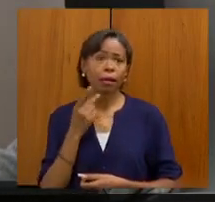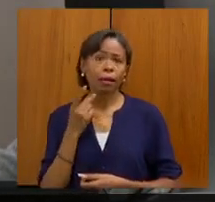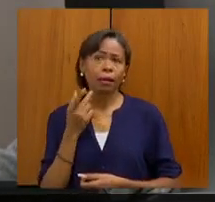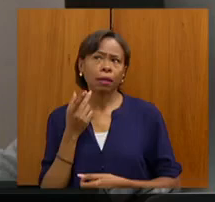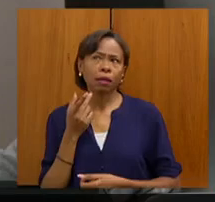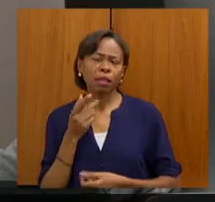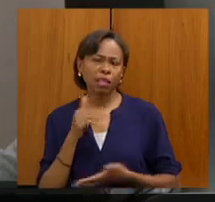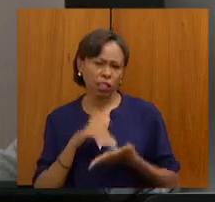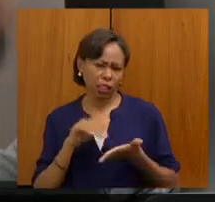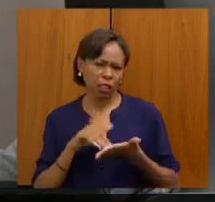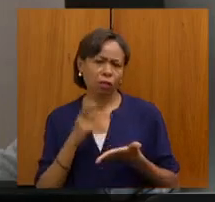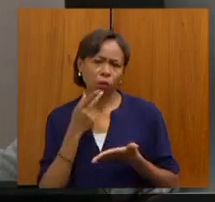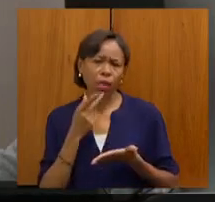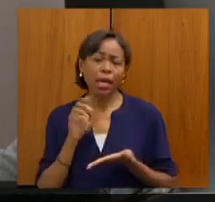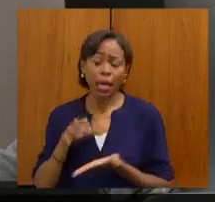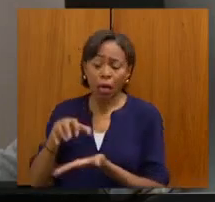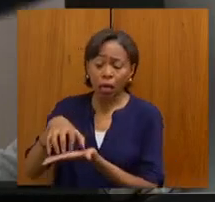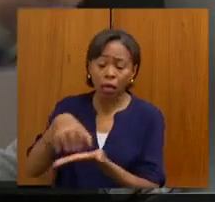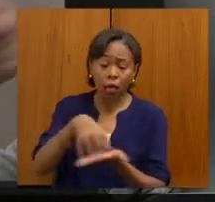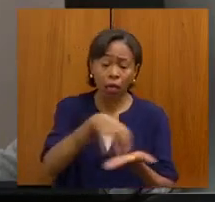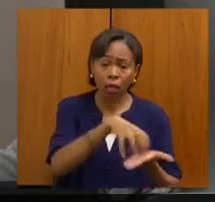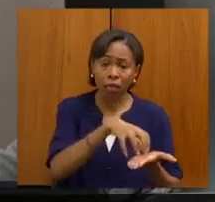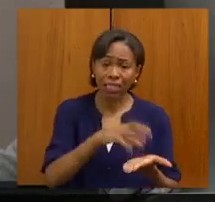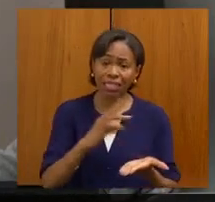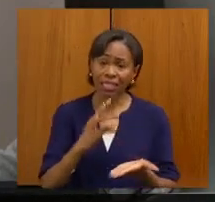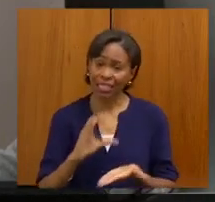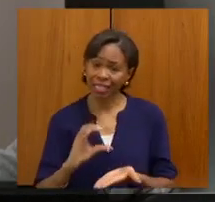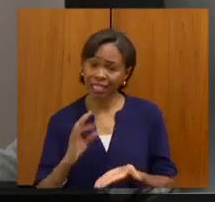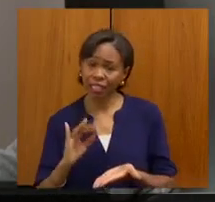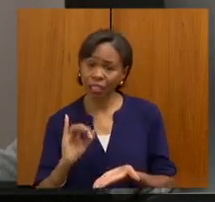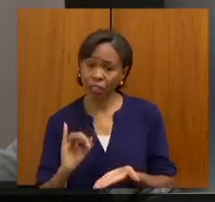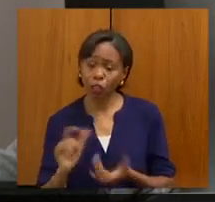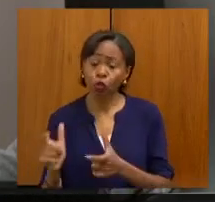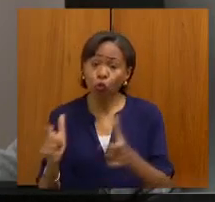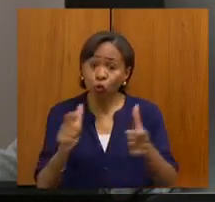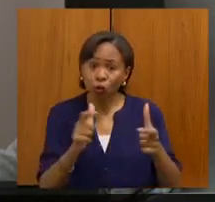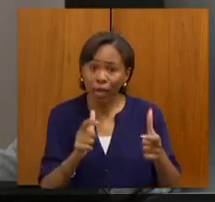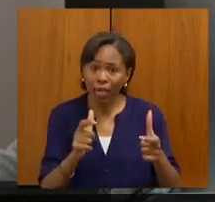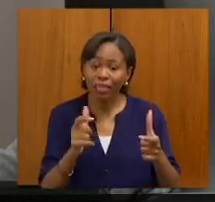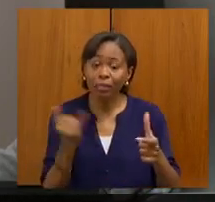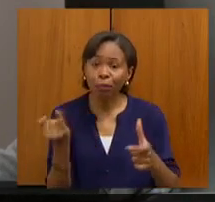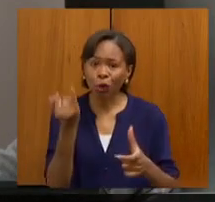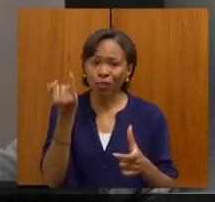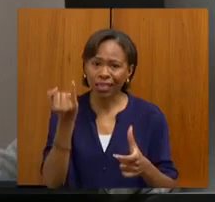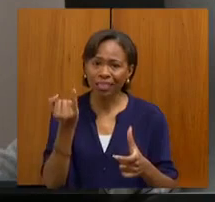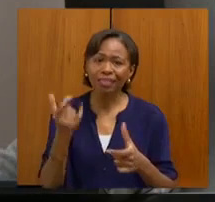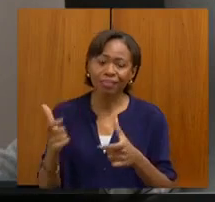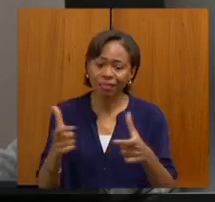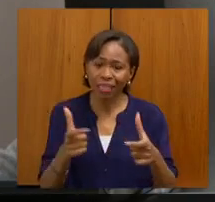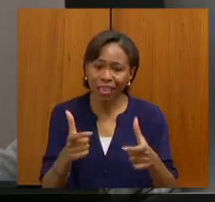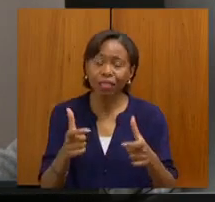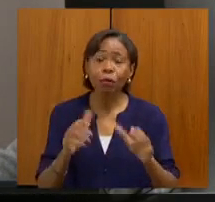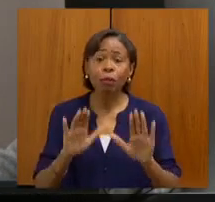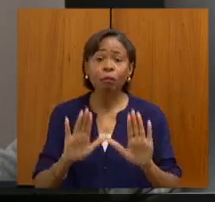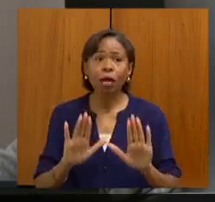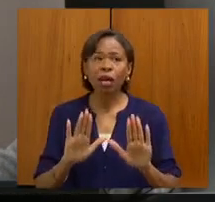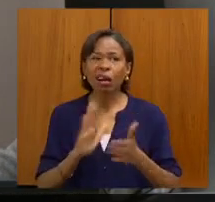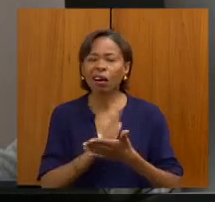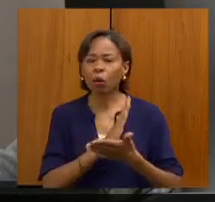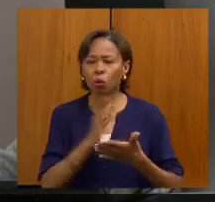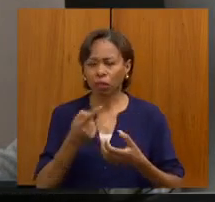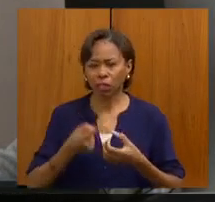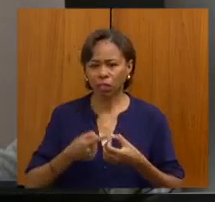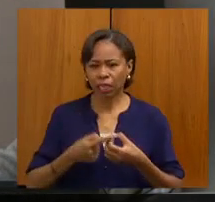em pontos estratégicos do Estado, para não ficar aquele vazio, mas tem cidades. Por exemplo, eu cito novamente